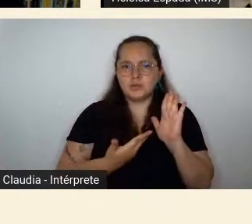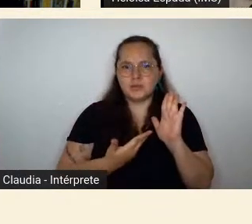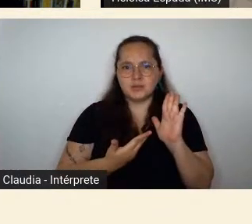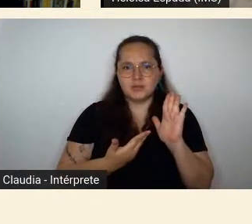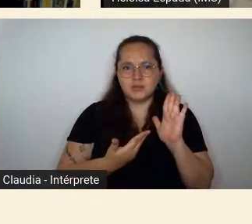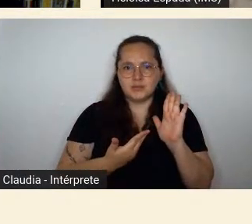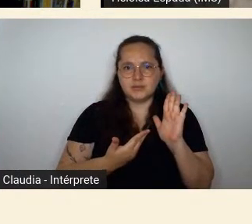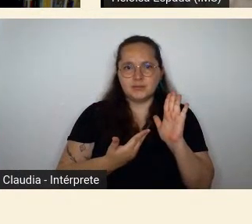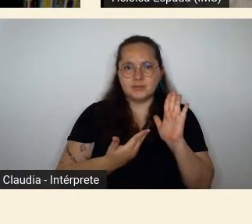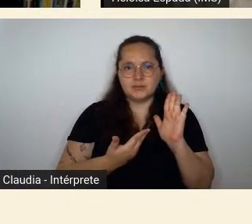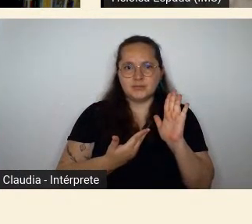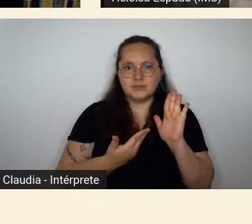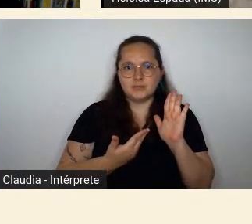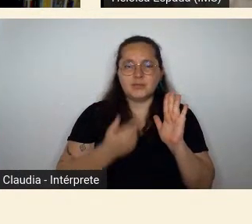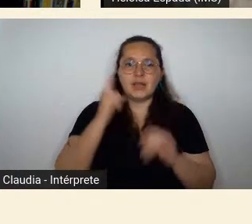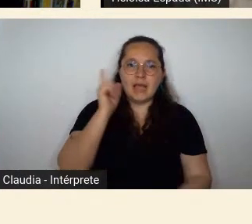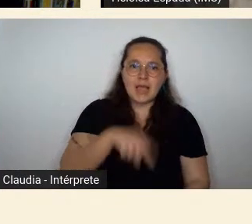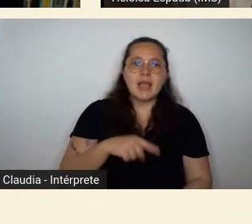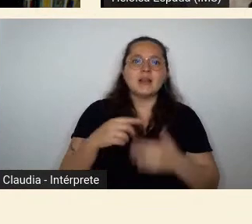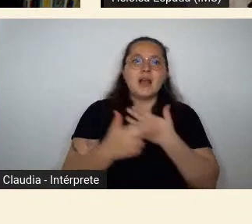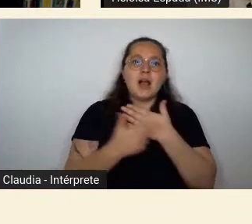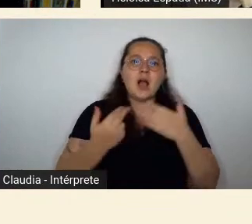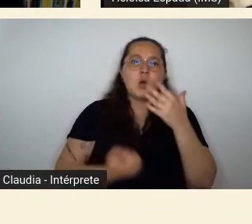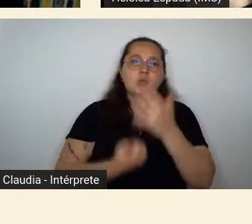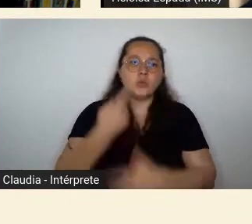dele ser um autor negro no Brasil